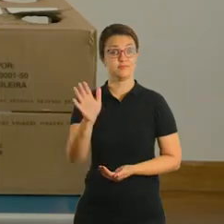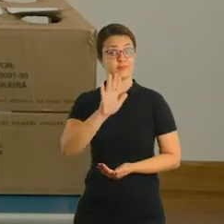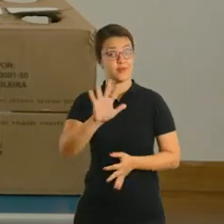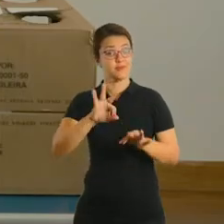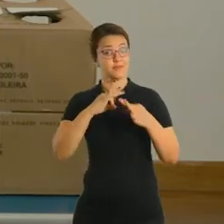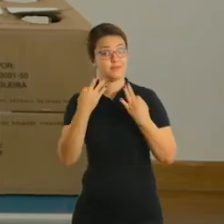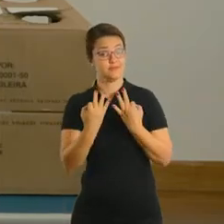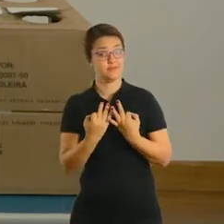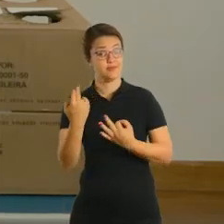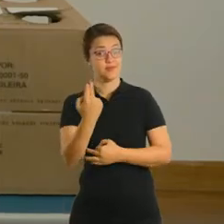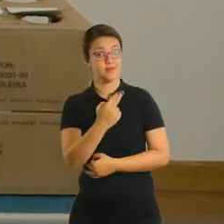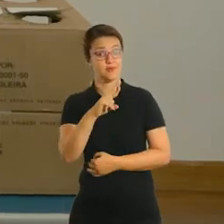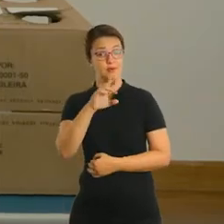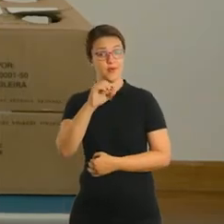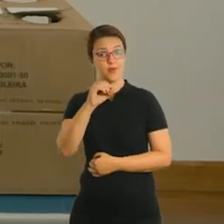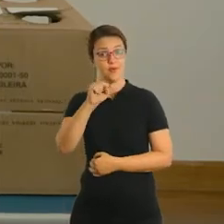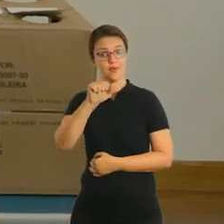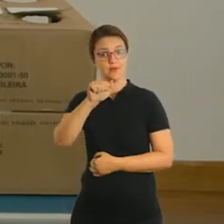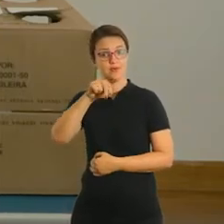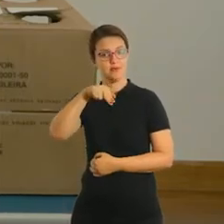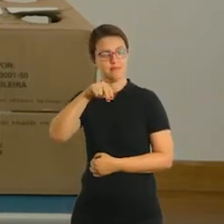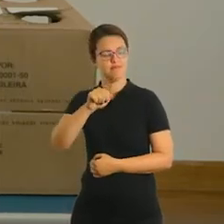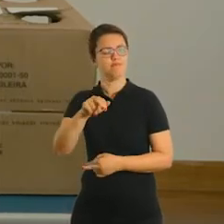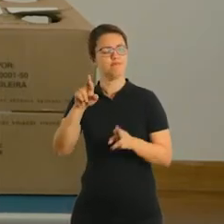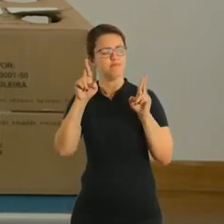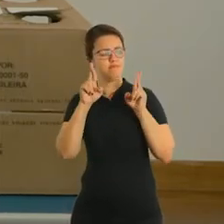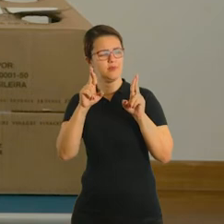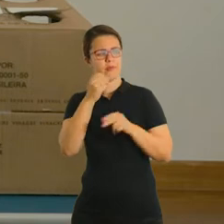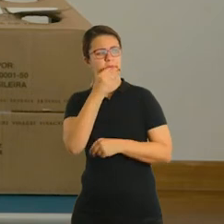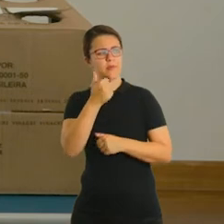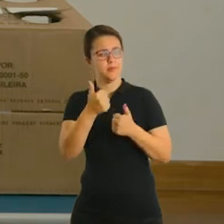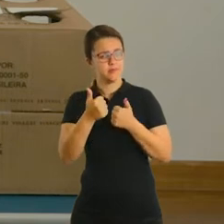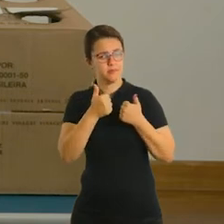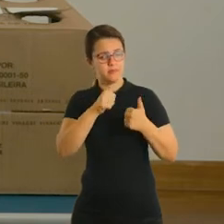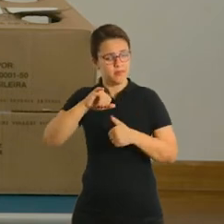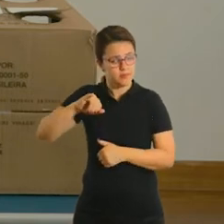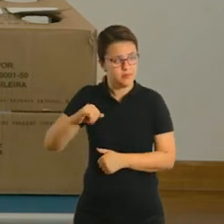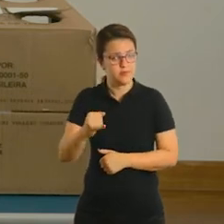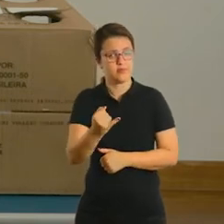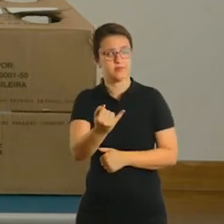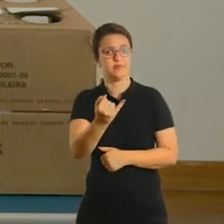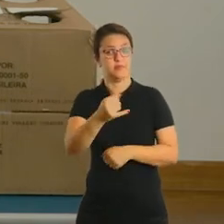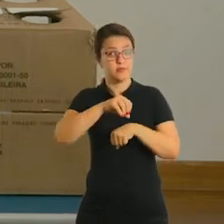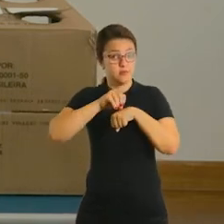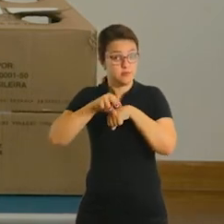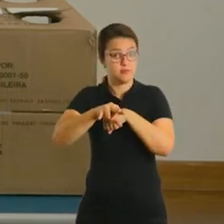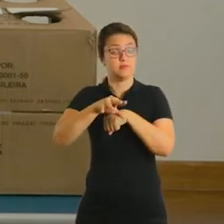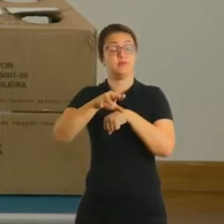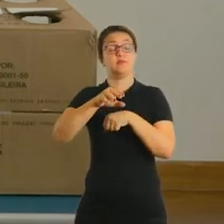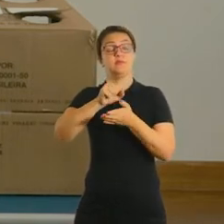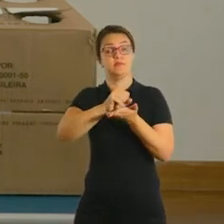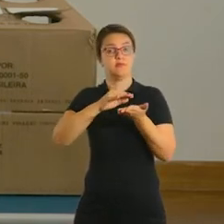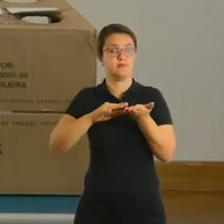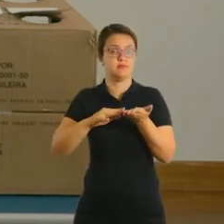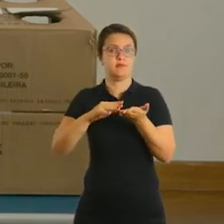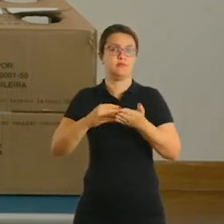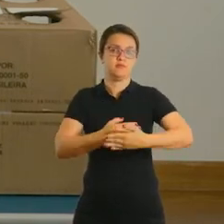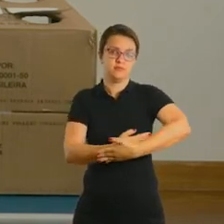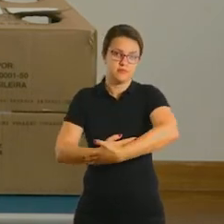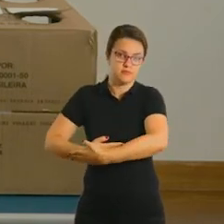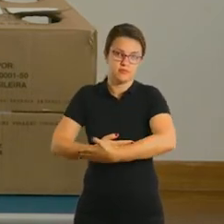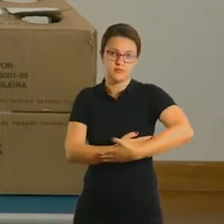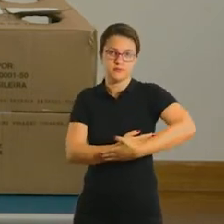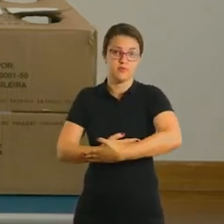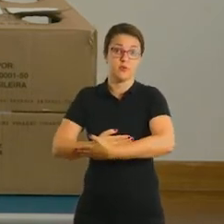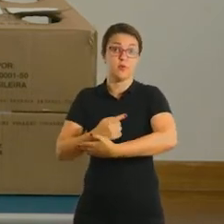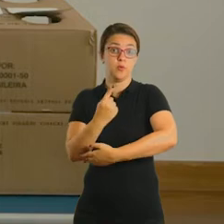Oi família, eu sou a professora Rosana, espero que vocês estejam bem e aproveitando as nossas sugestões de atividades para trabalhar com o berçário